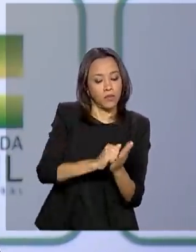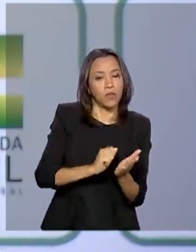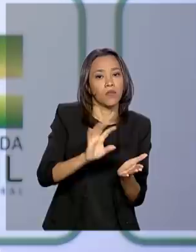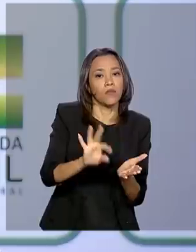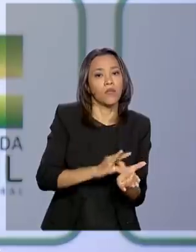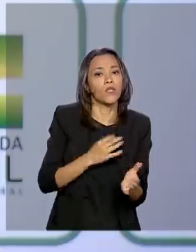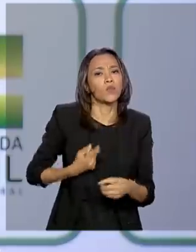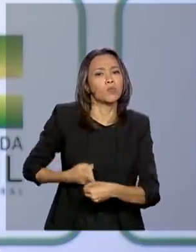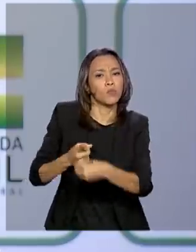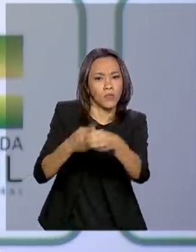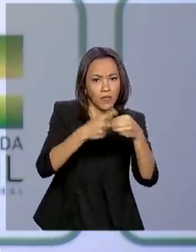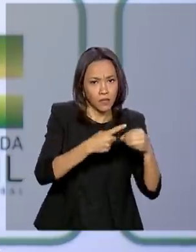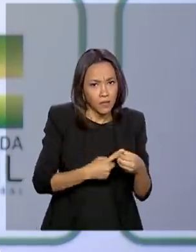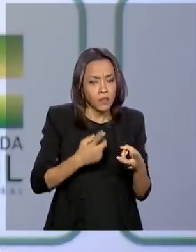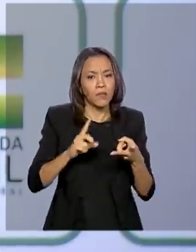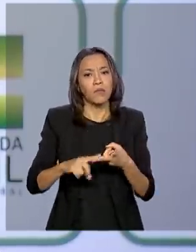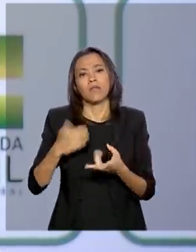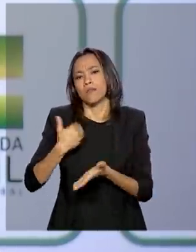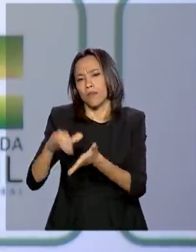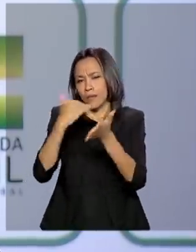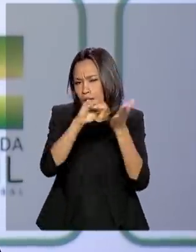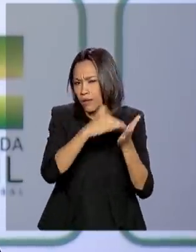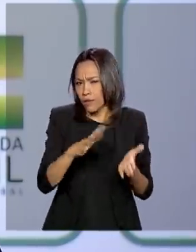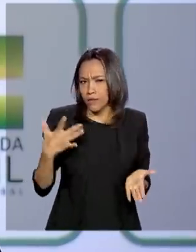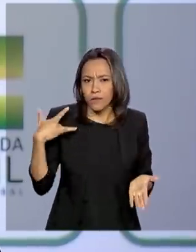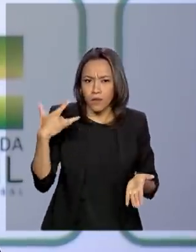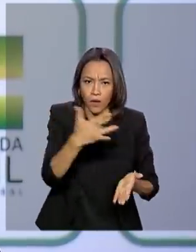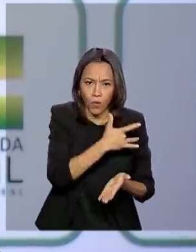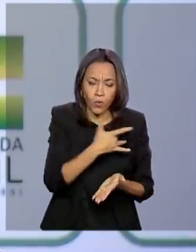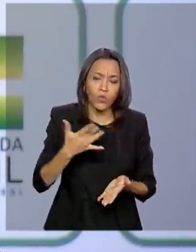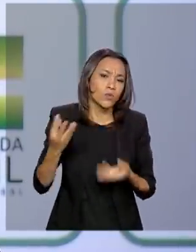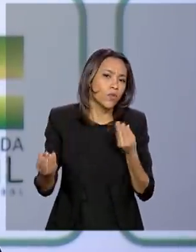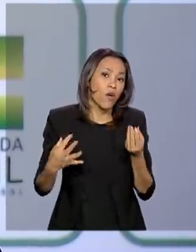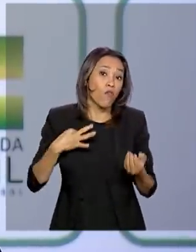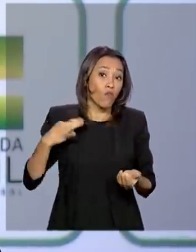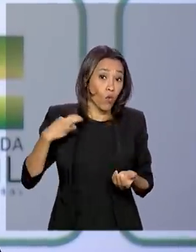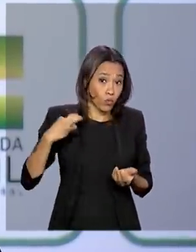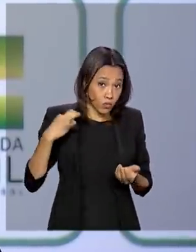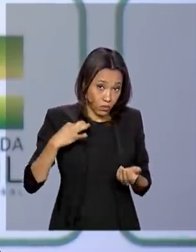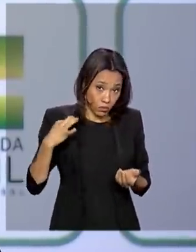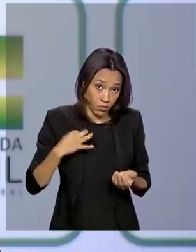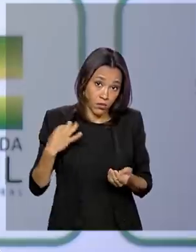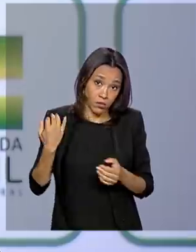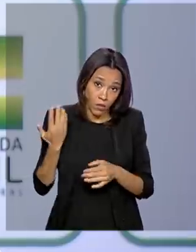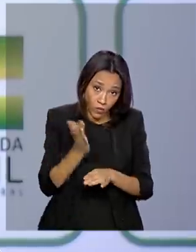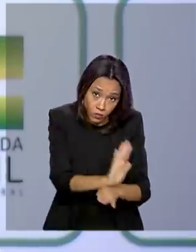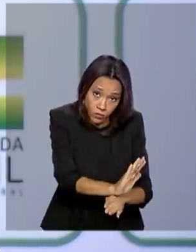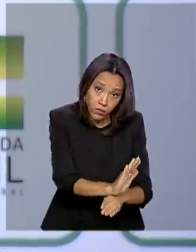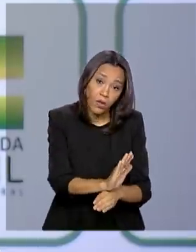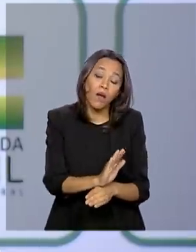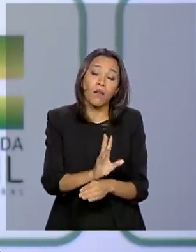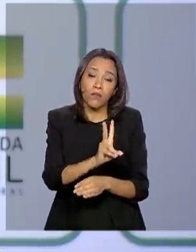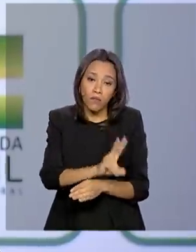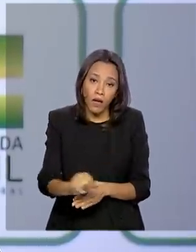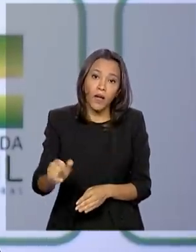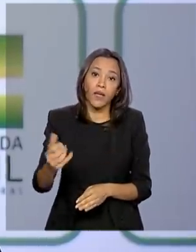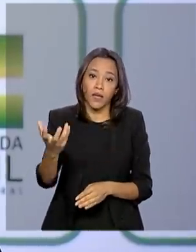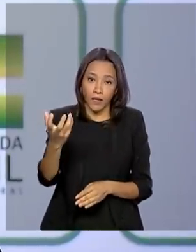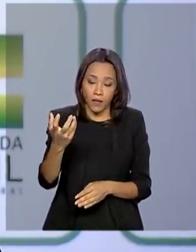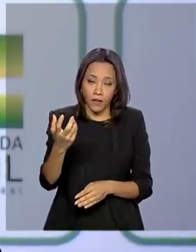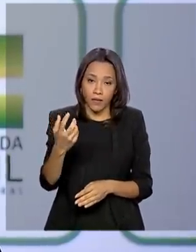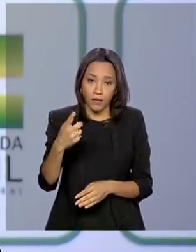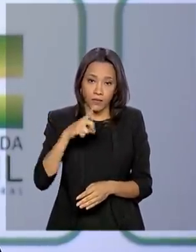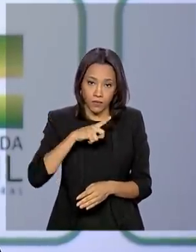municípios, nas secretarias municipais de saúde, como voluntários. Eles poderão, receberão uma